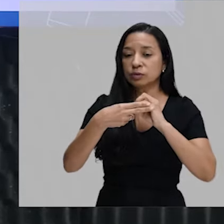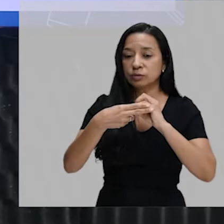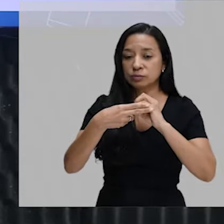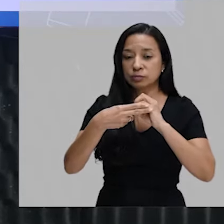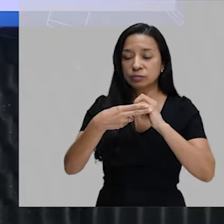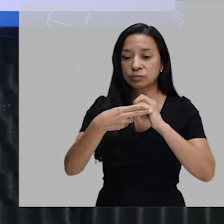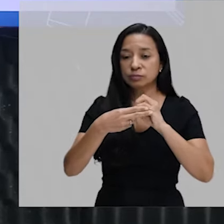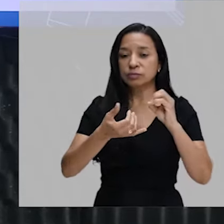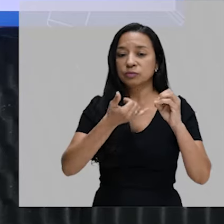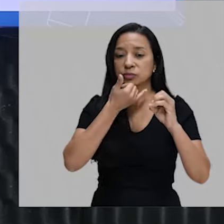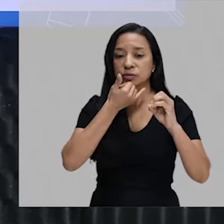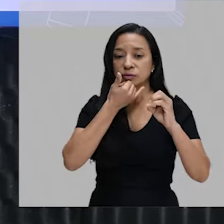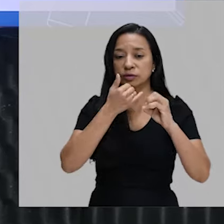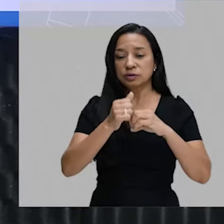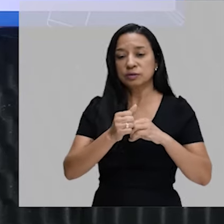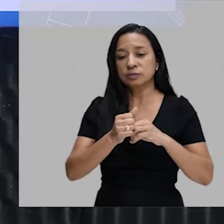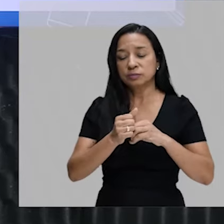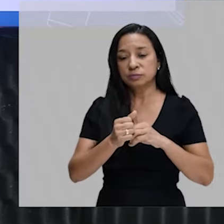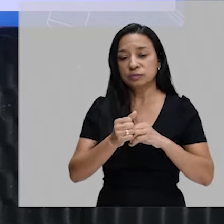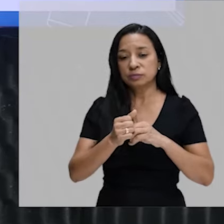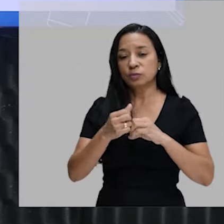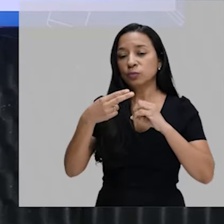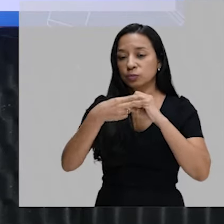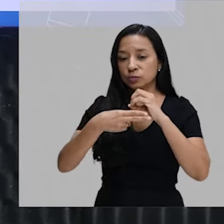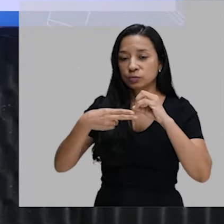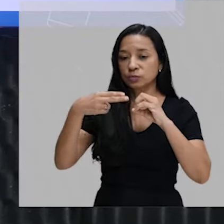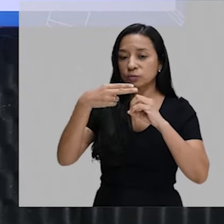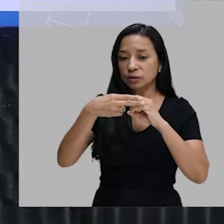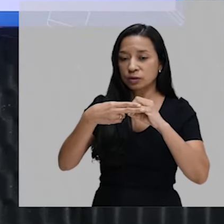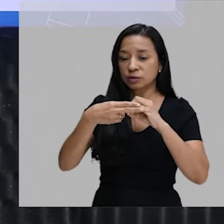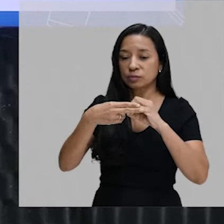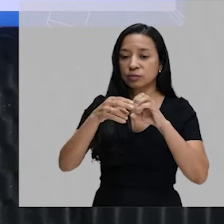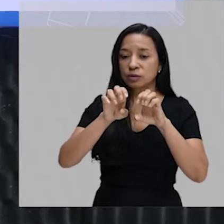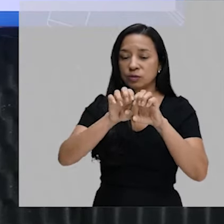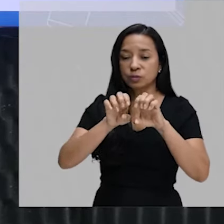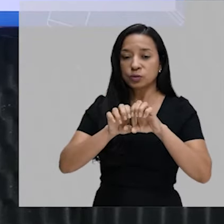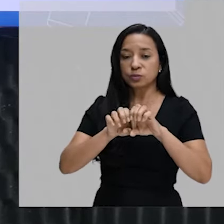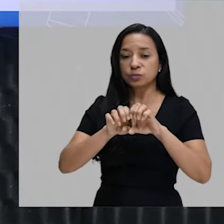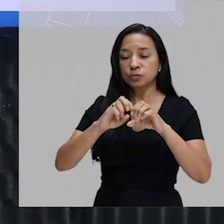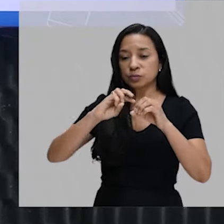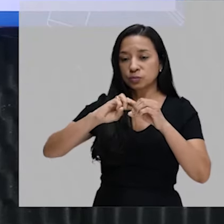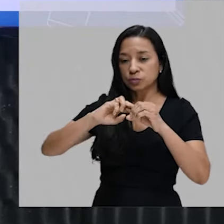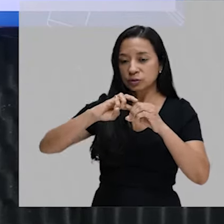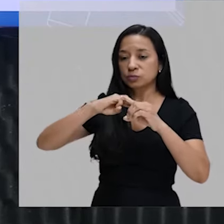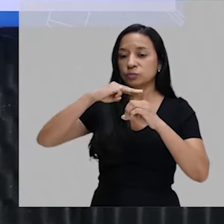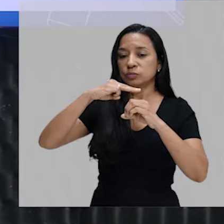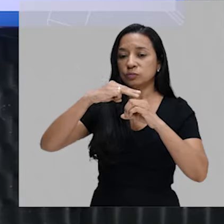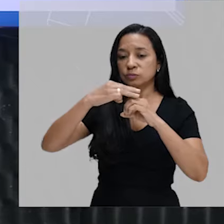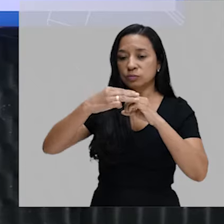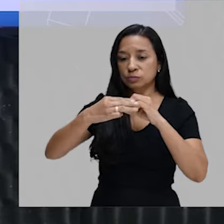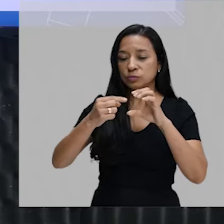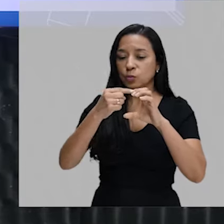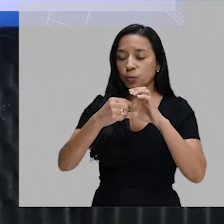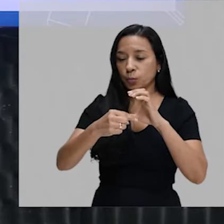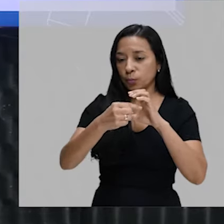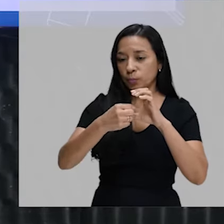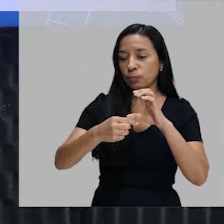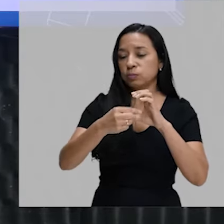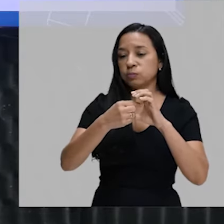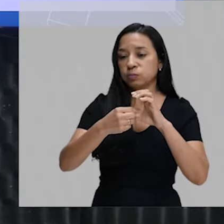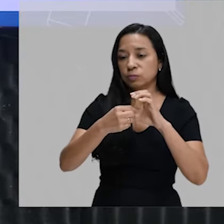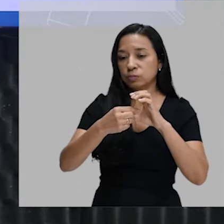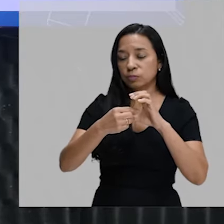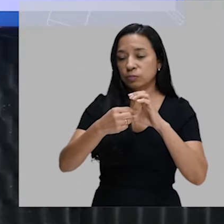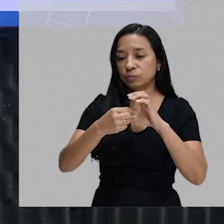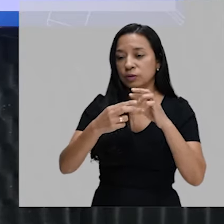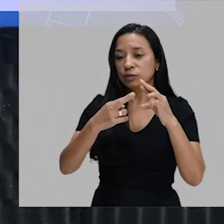aliás, estruturas nucleares, envolvidas por membranas e responsáveis pela formação do